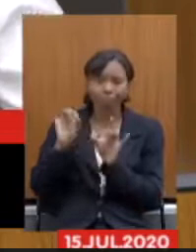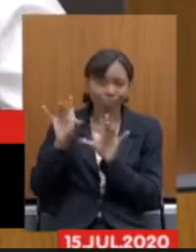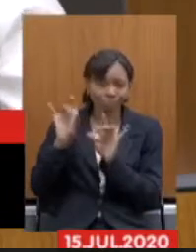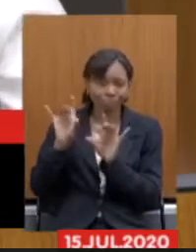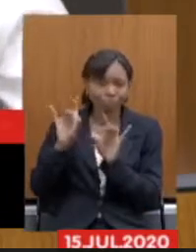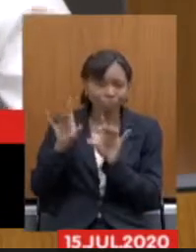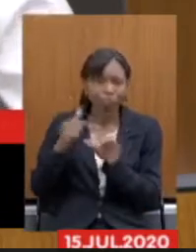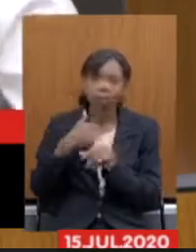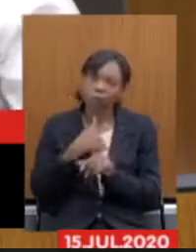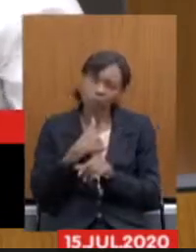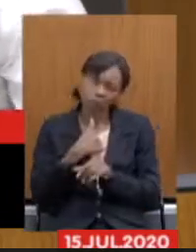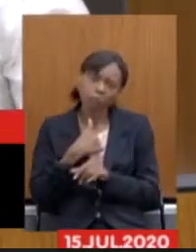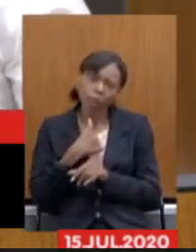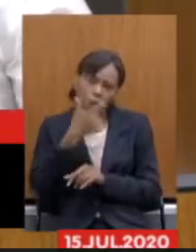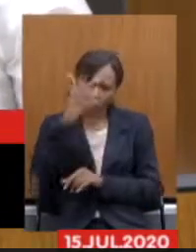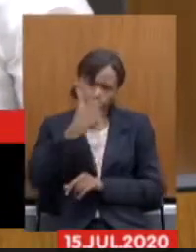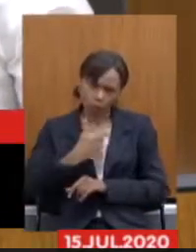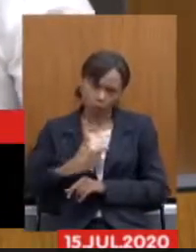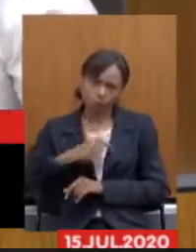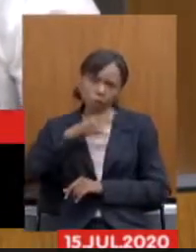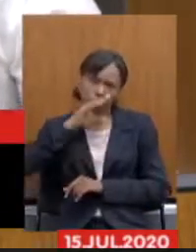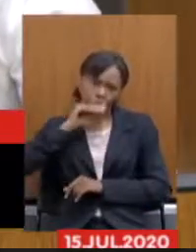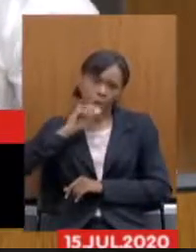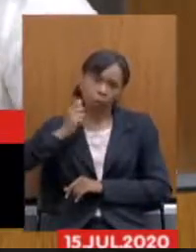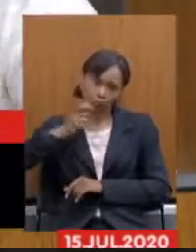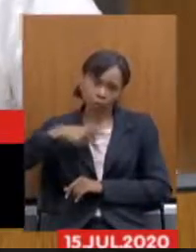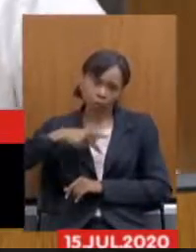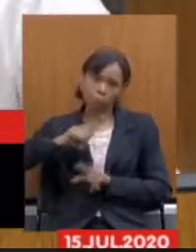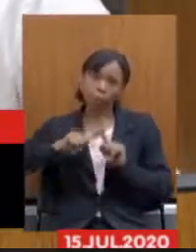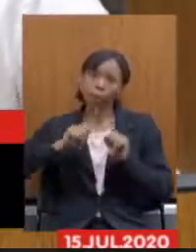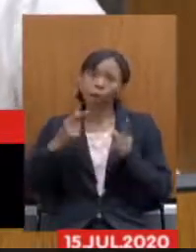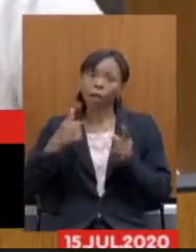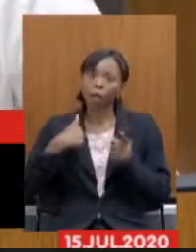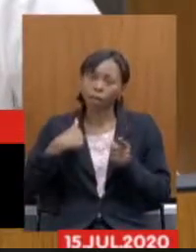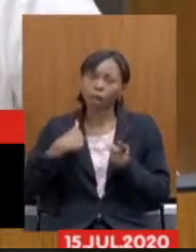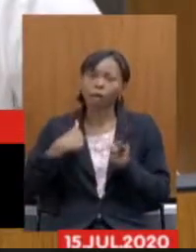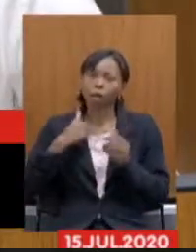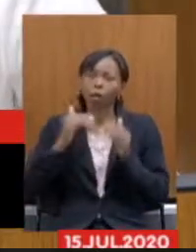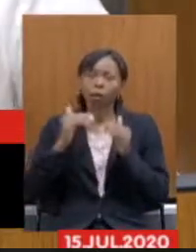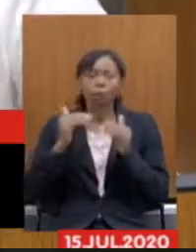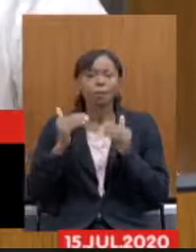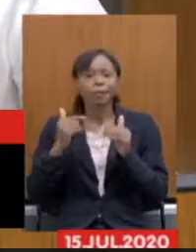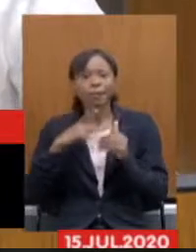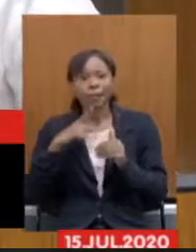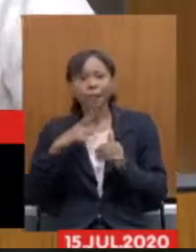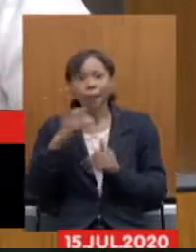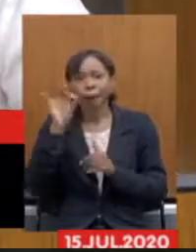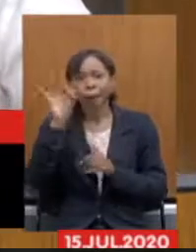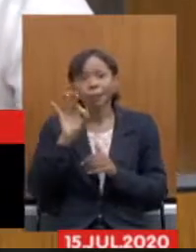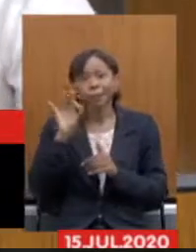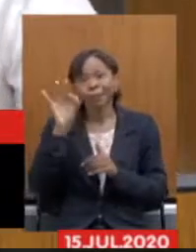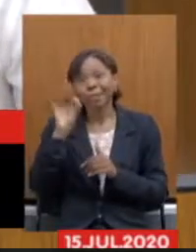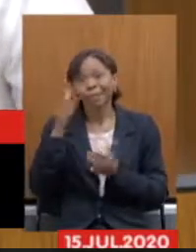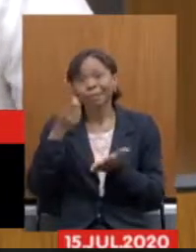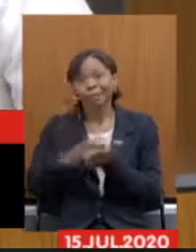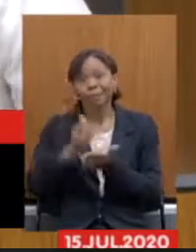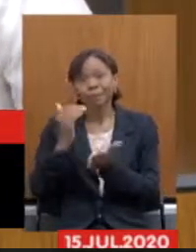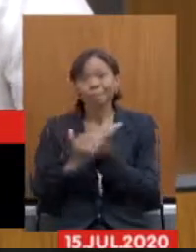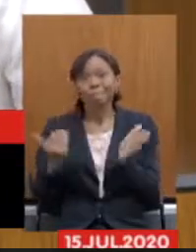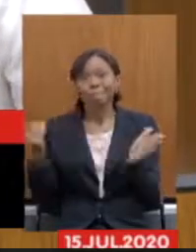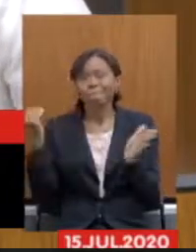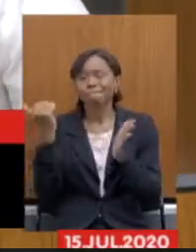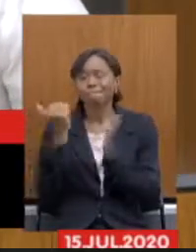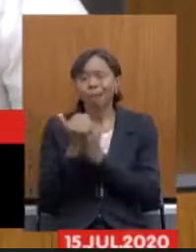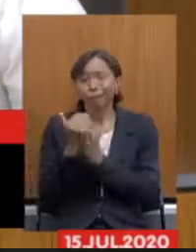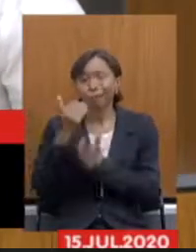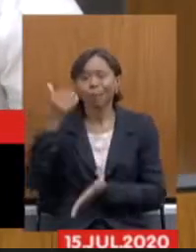servidora ainda que aposentada eu vou estar aí na maior alíquota de desconto então é claro que eu gostaria que